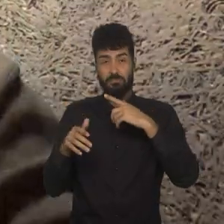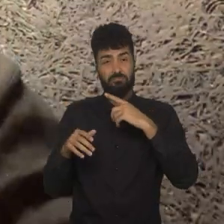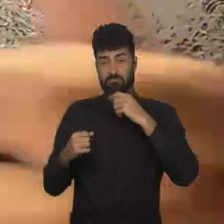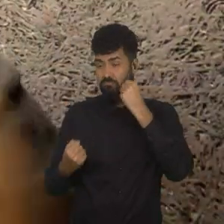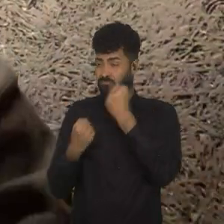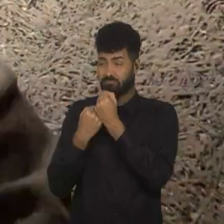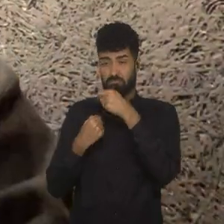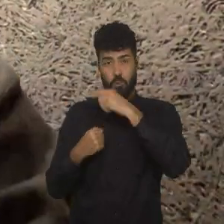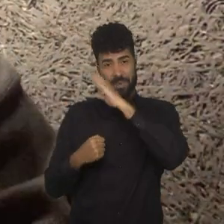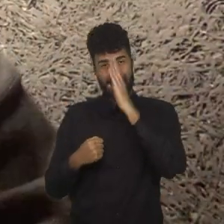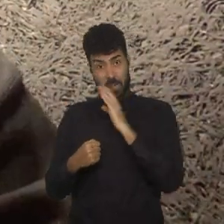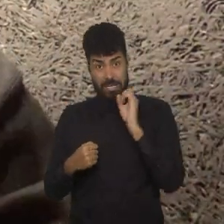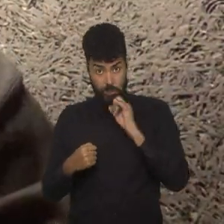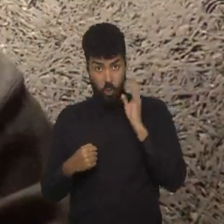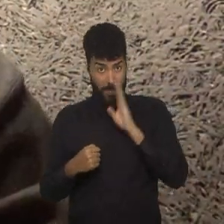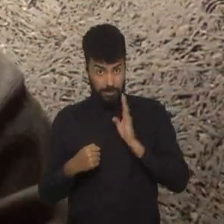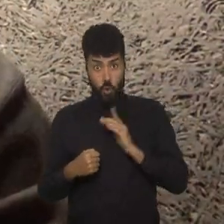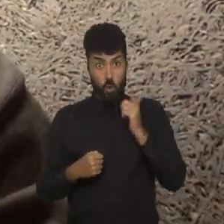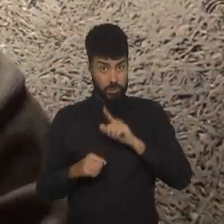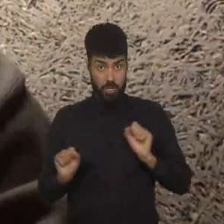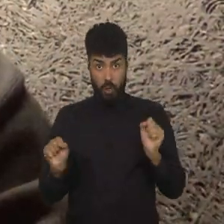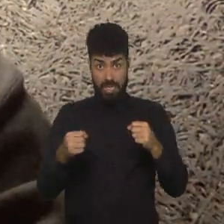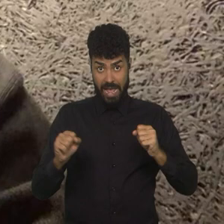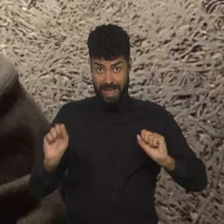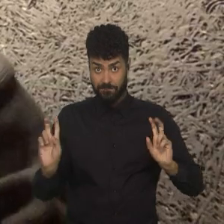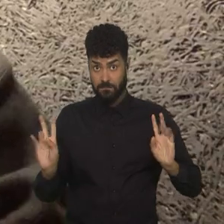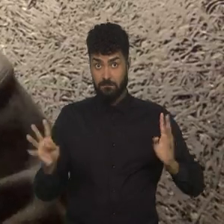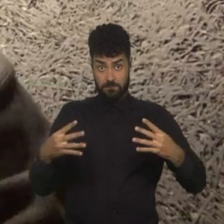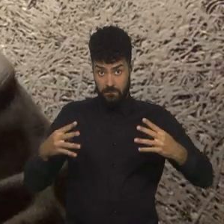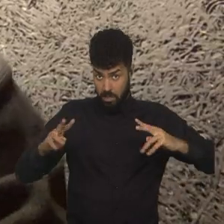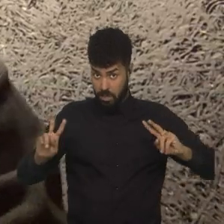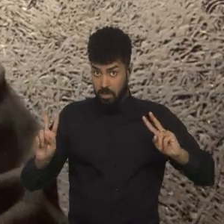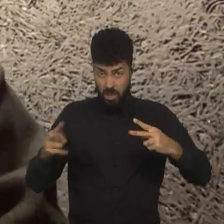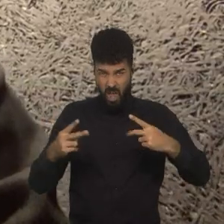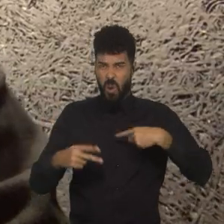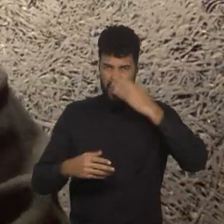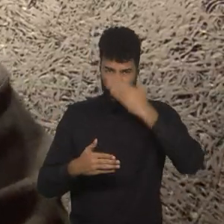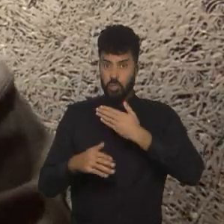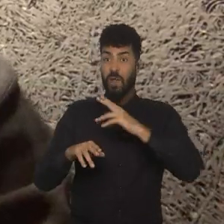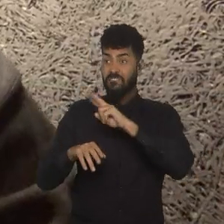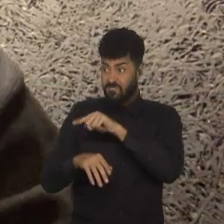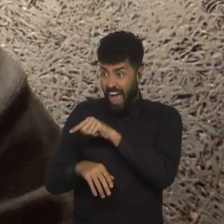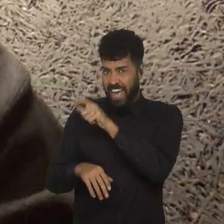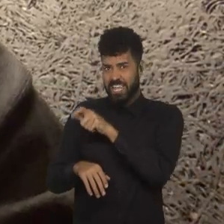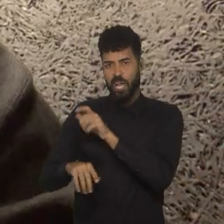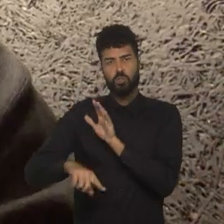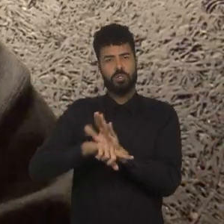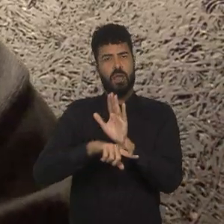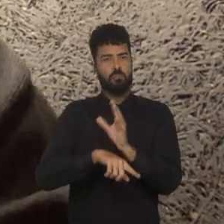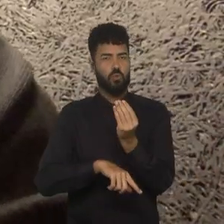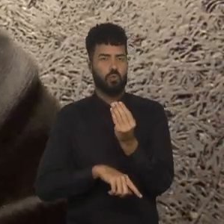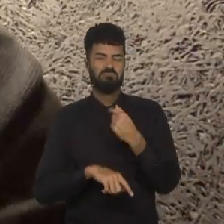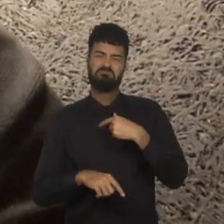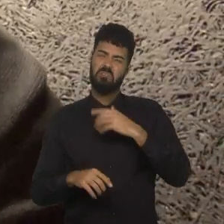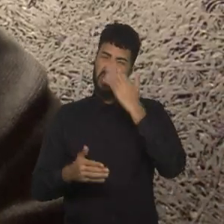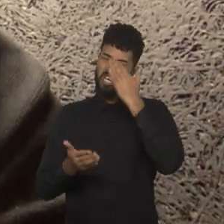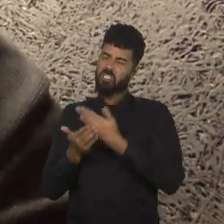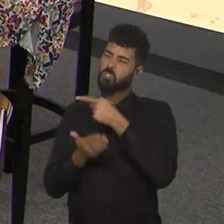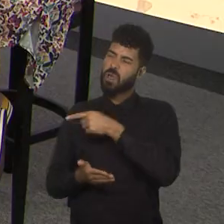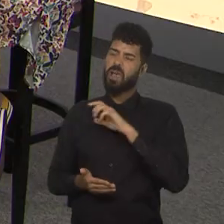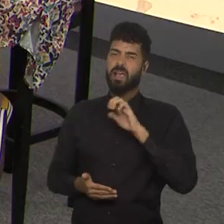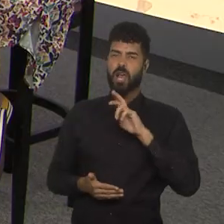o Brasil for longe como a gente imagina, como a gente deseja, eu acho que muito vai ter participação dela. Então, pra mim, aposta na Keralin.